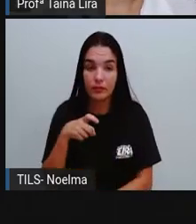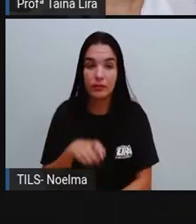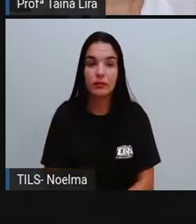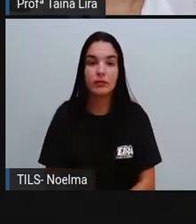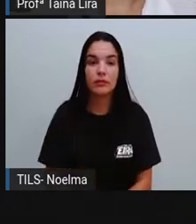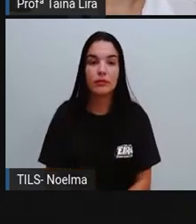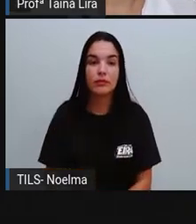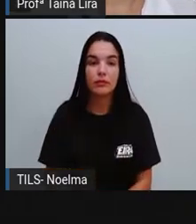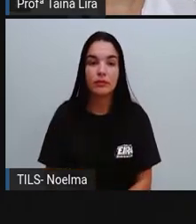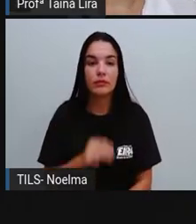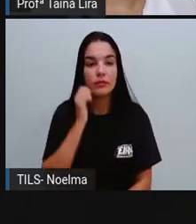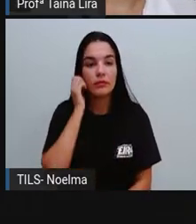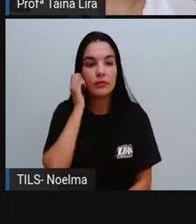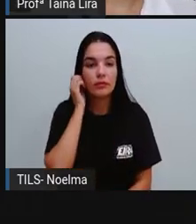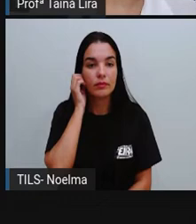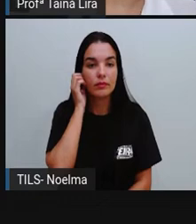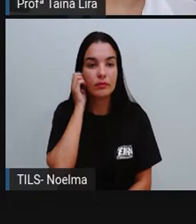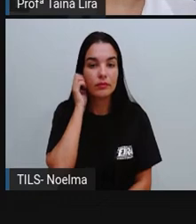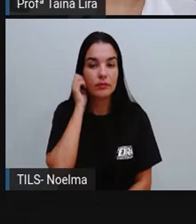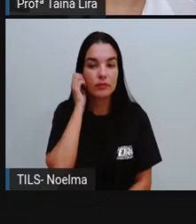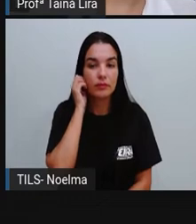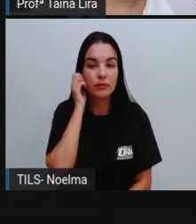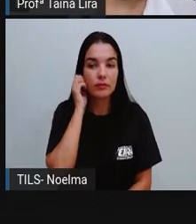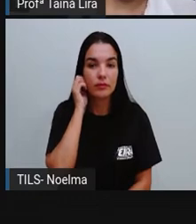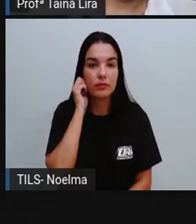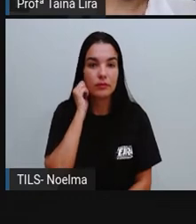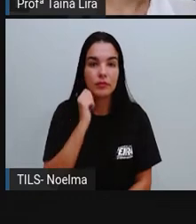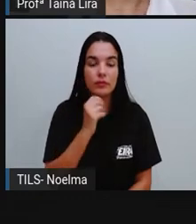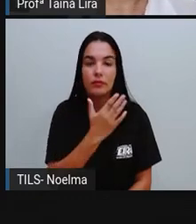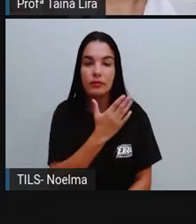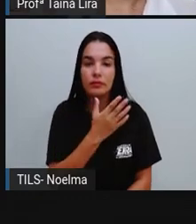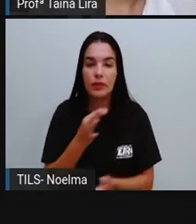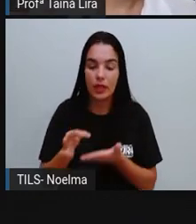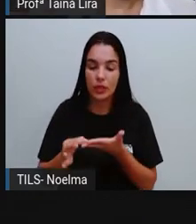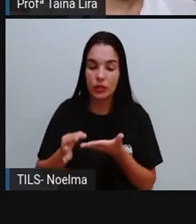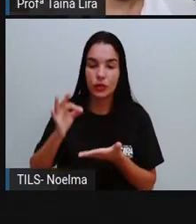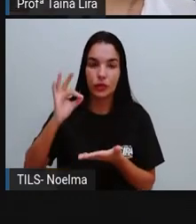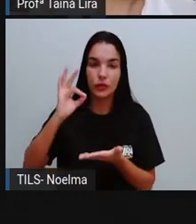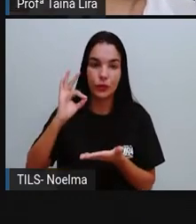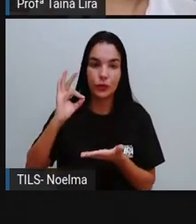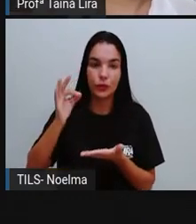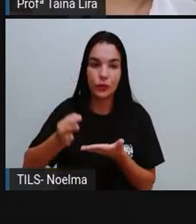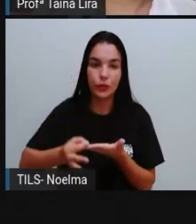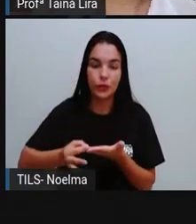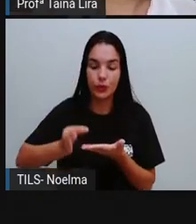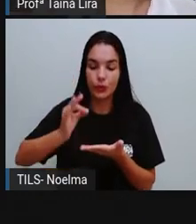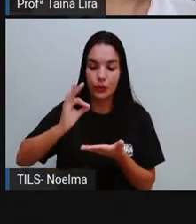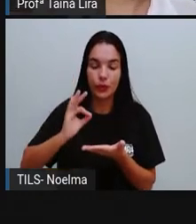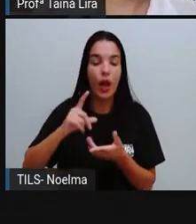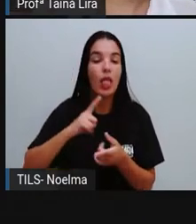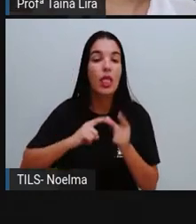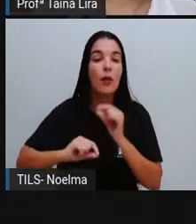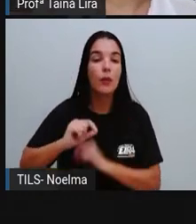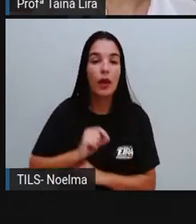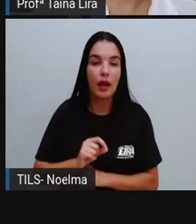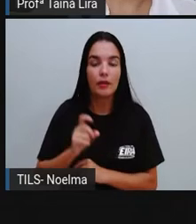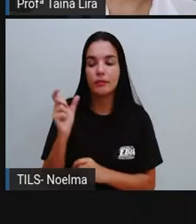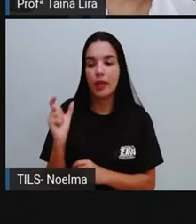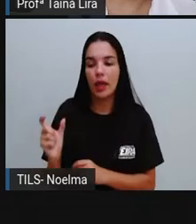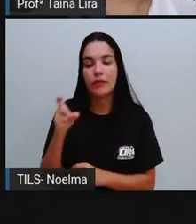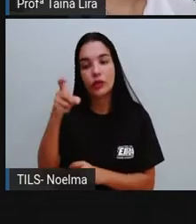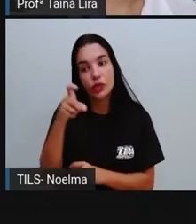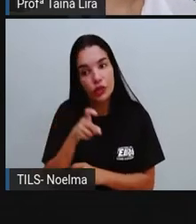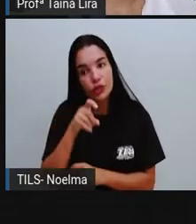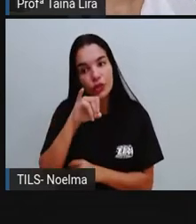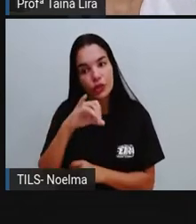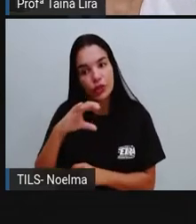Tá? Então, Para não ter mais dúvida, Xícara, Xícara, É uma palavrinha, Que nós escrevemos com X,